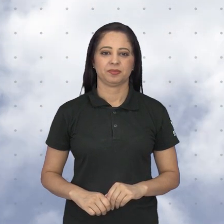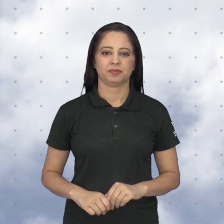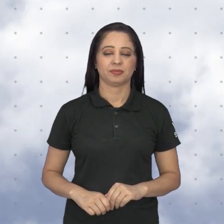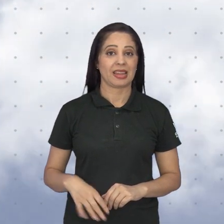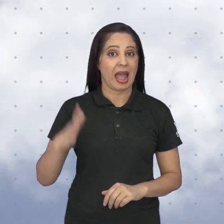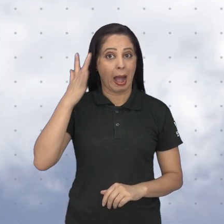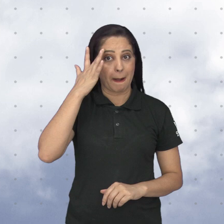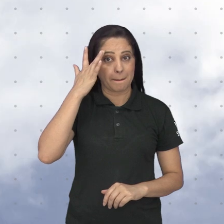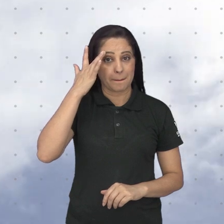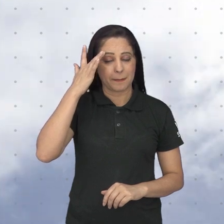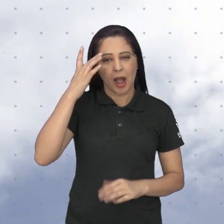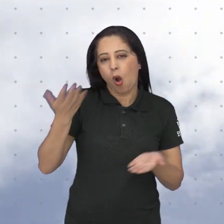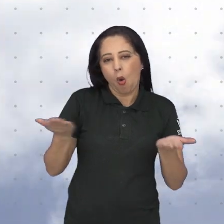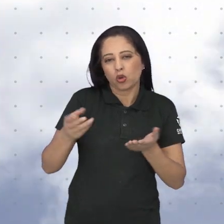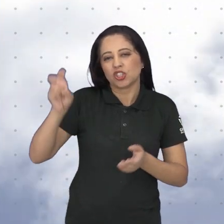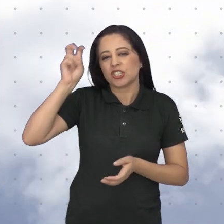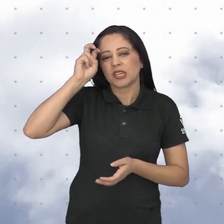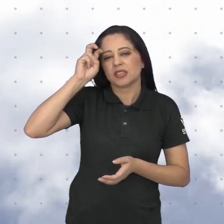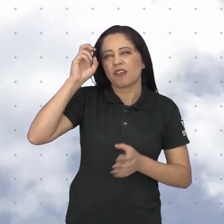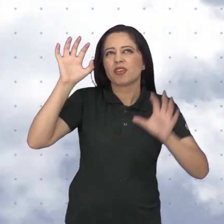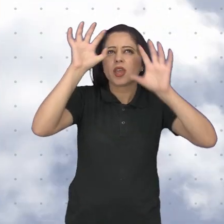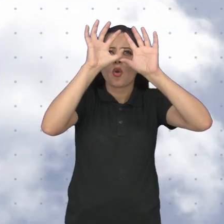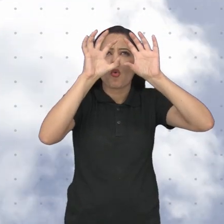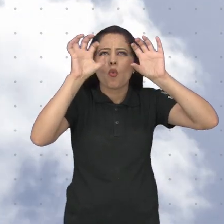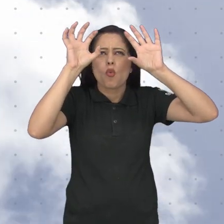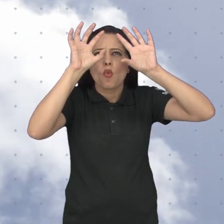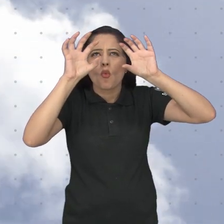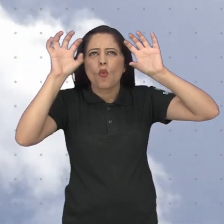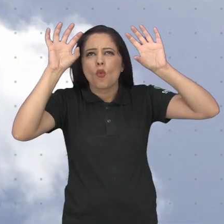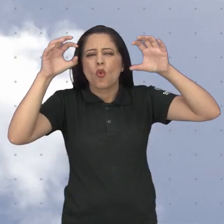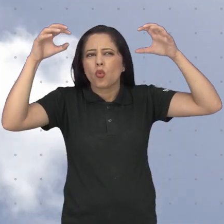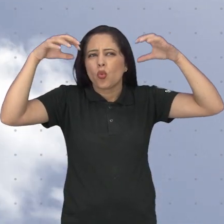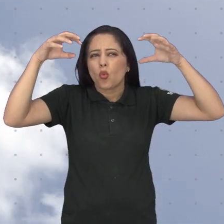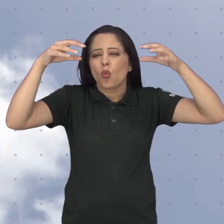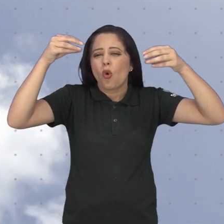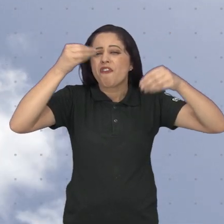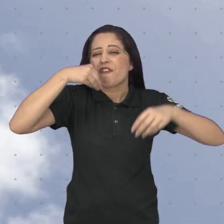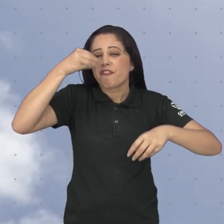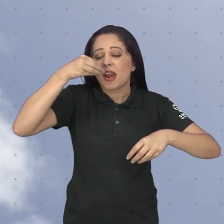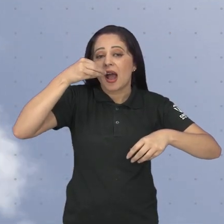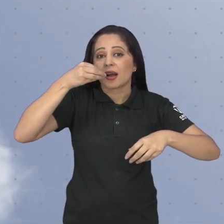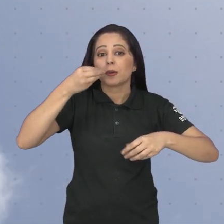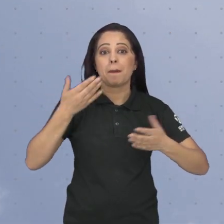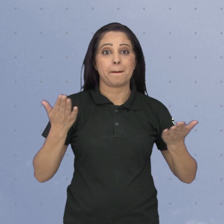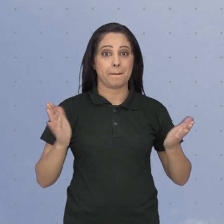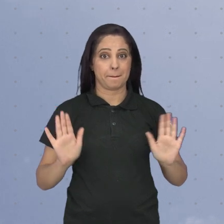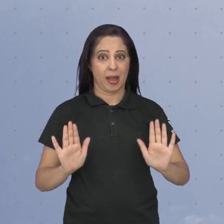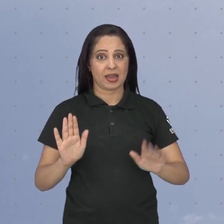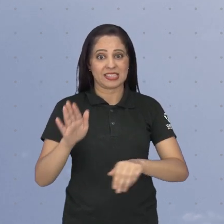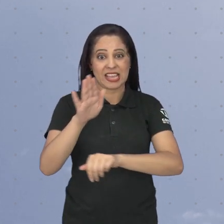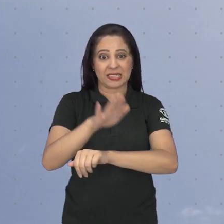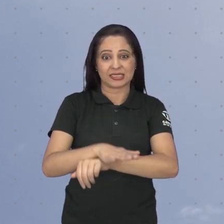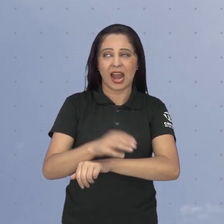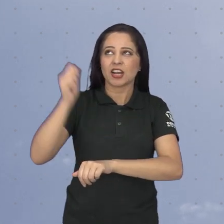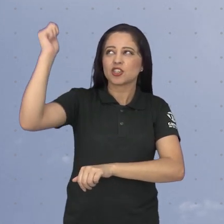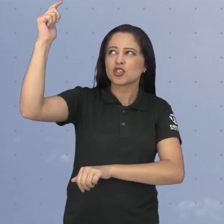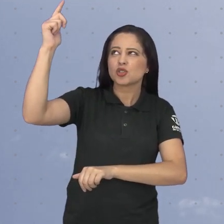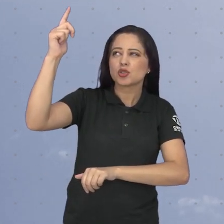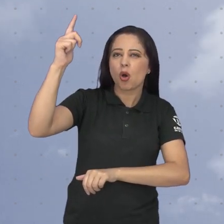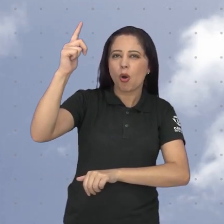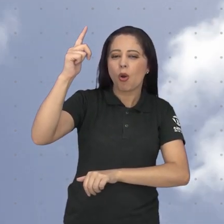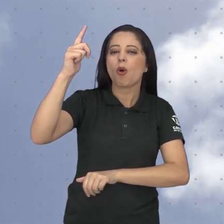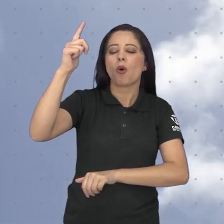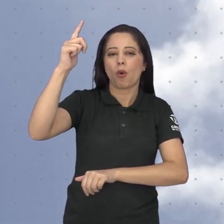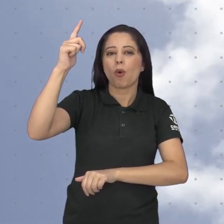Amanhã desta quinta-feira amanheceu nublada com uma leve garoa e agora à tarde a expectativa é de que o sol volte a brilhar